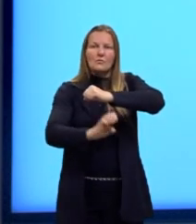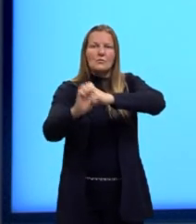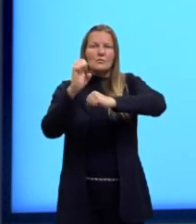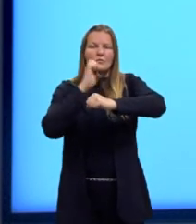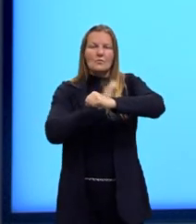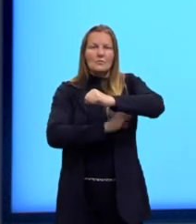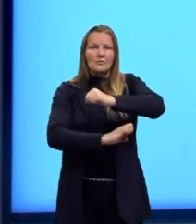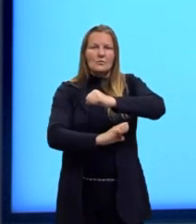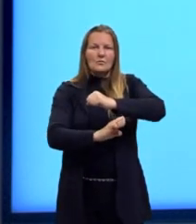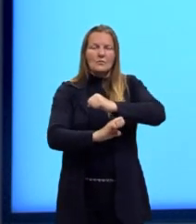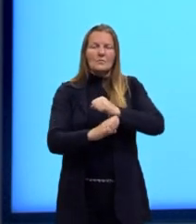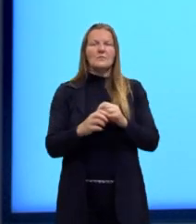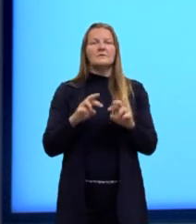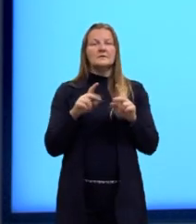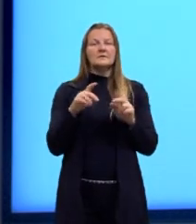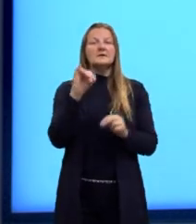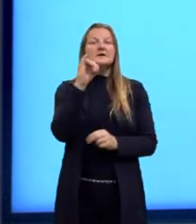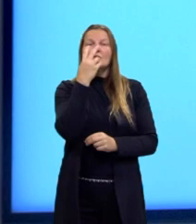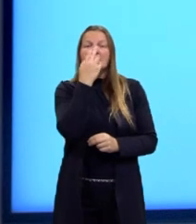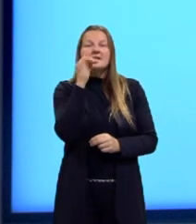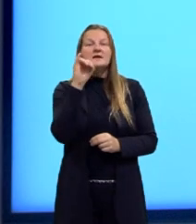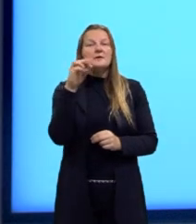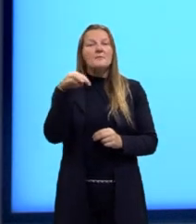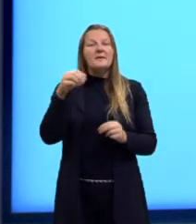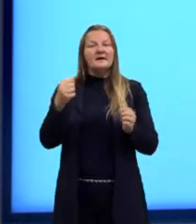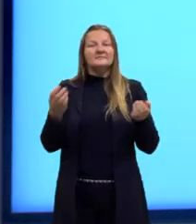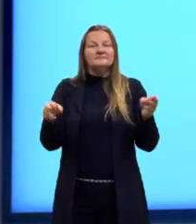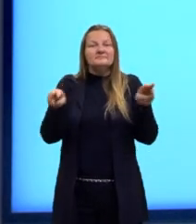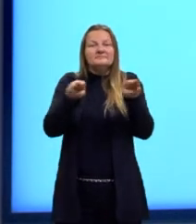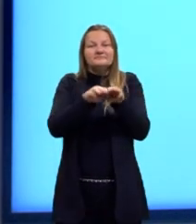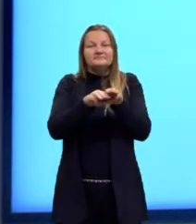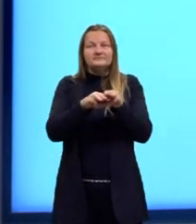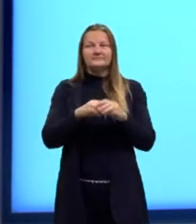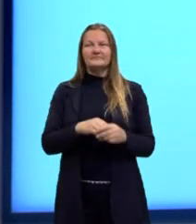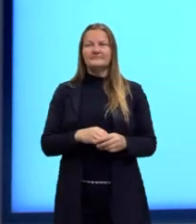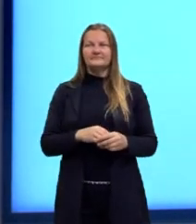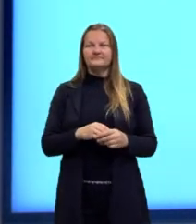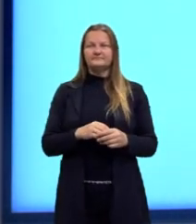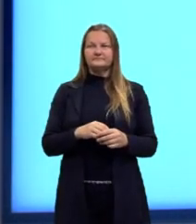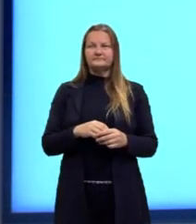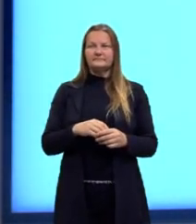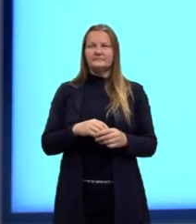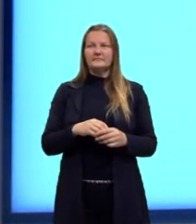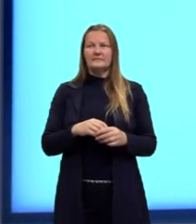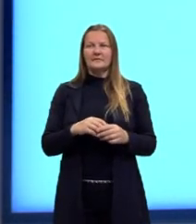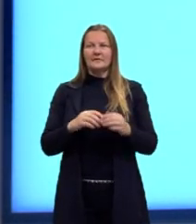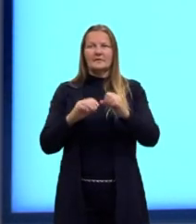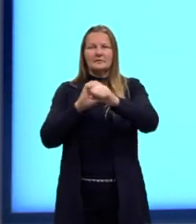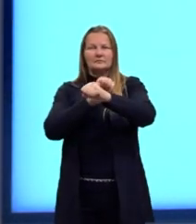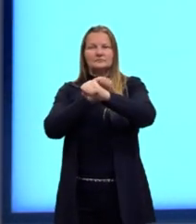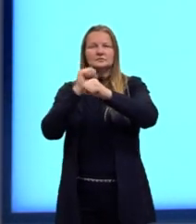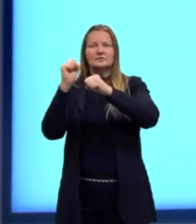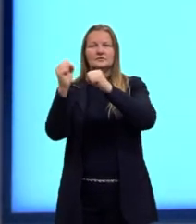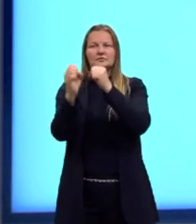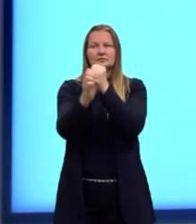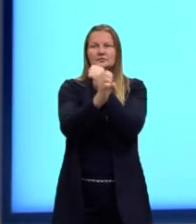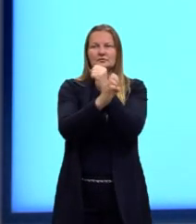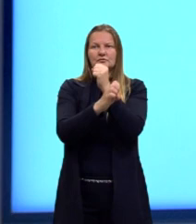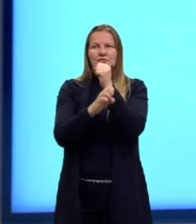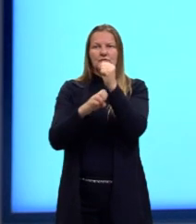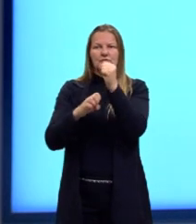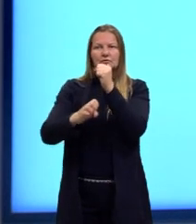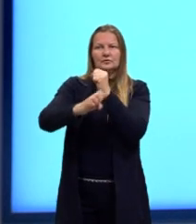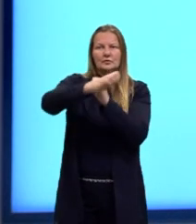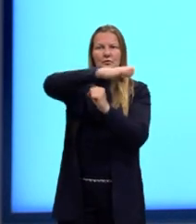tornar, então, um pequeno imã, certo? E aí, por exemplo, aqui, ele está girando nesse sentido aqui, né, para a direita. Ele